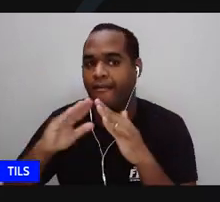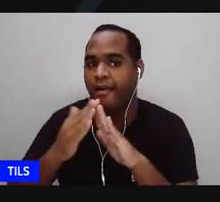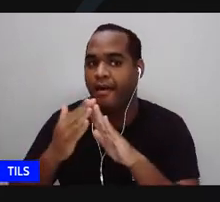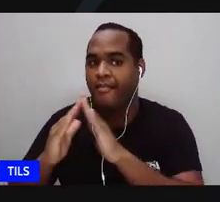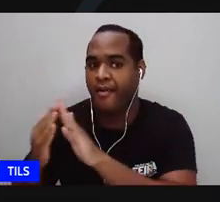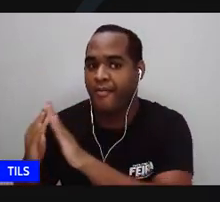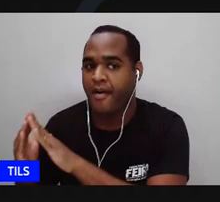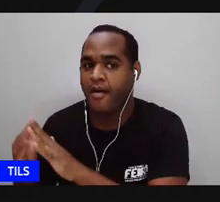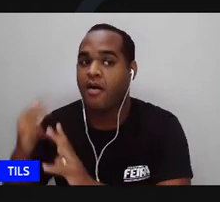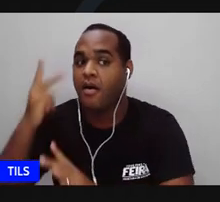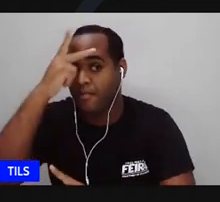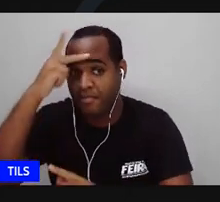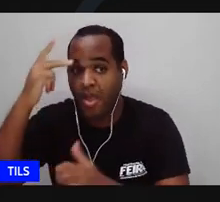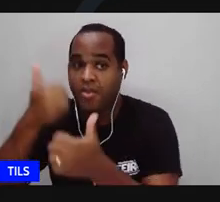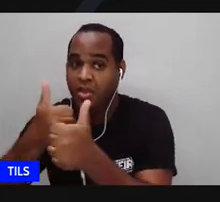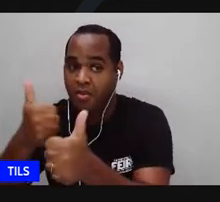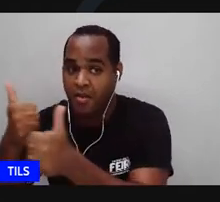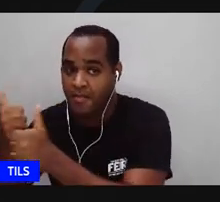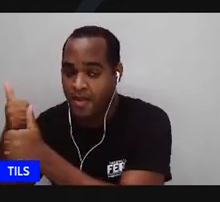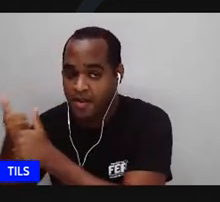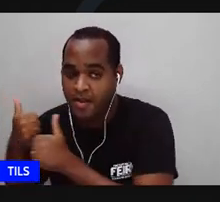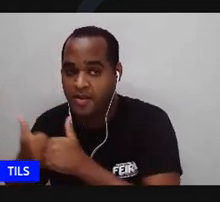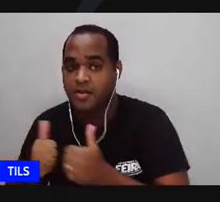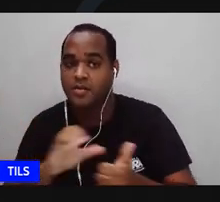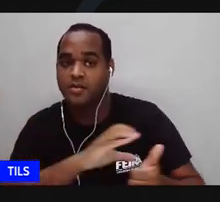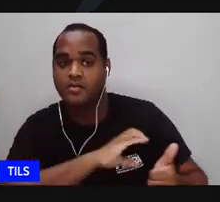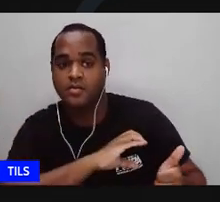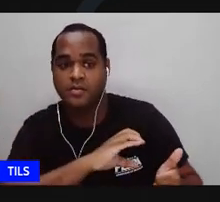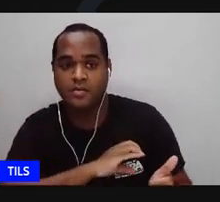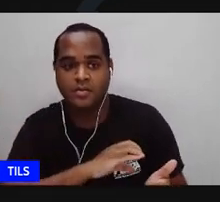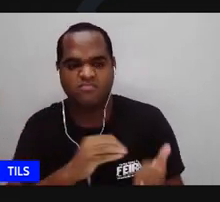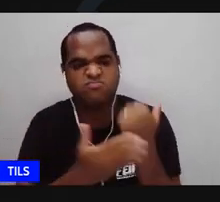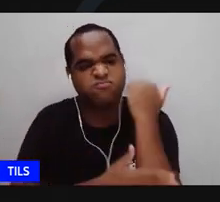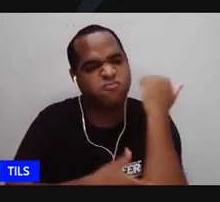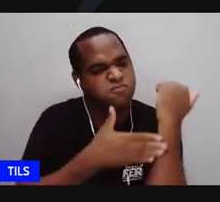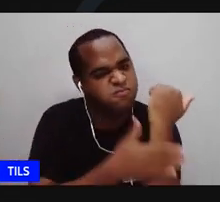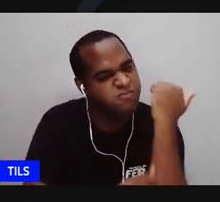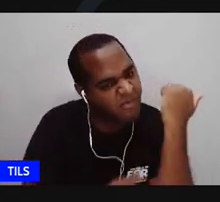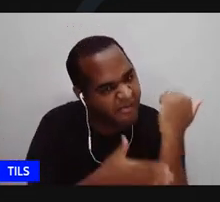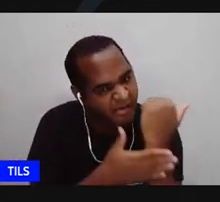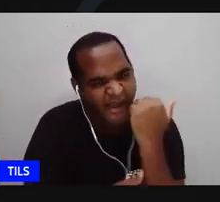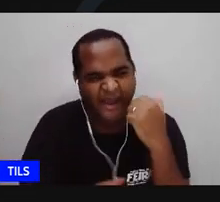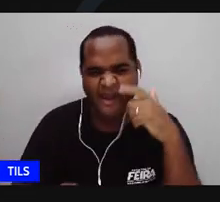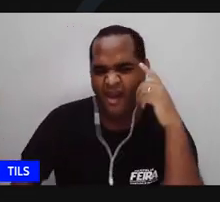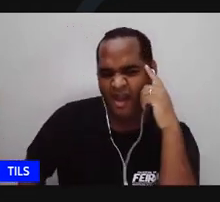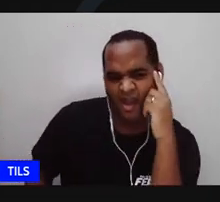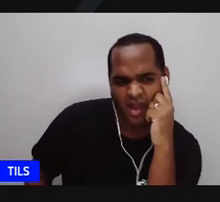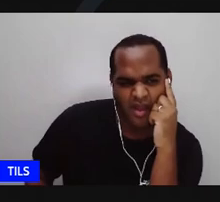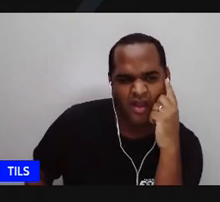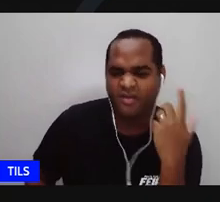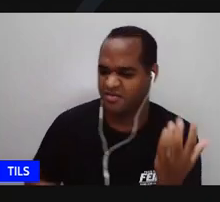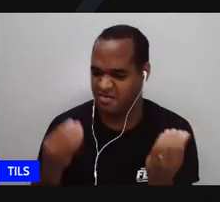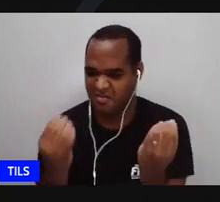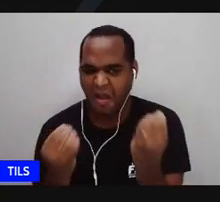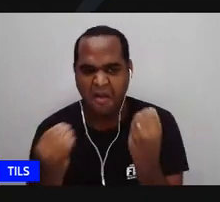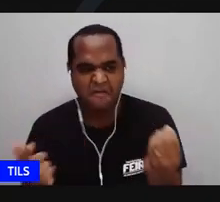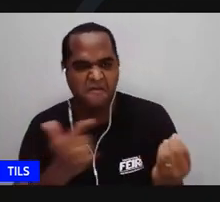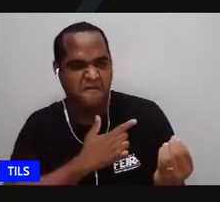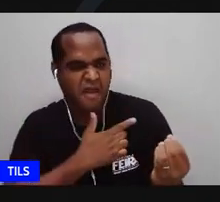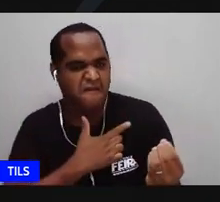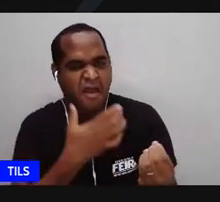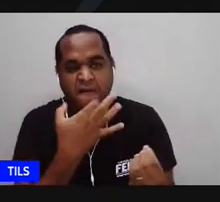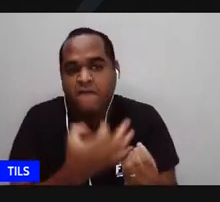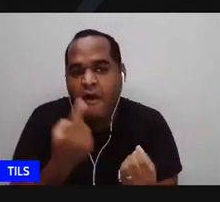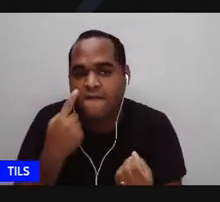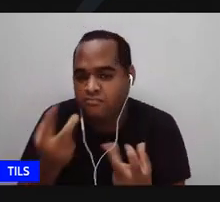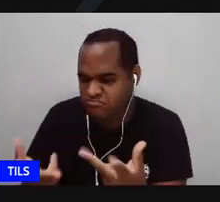muitas vizinhas muitas colegas morriam de inveja dela eles diziam coisas horríveis os homens também